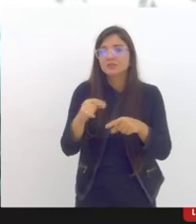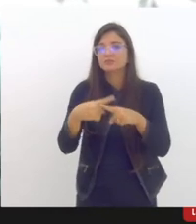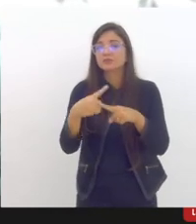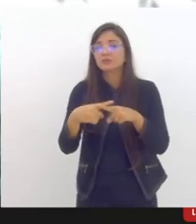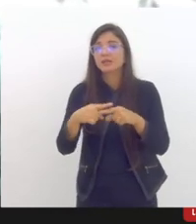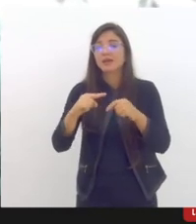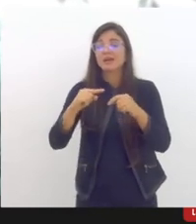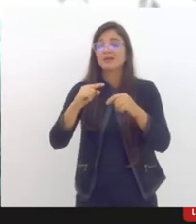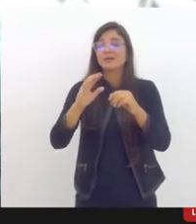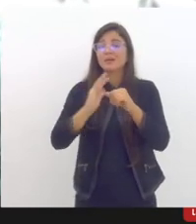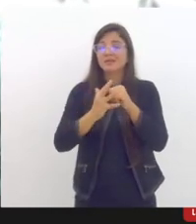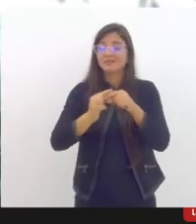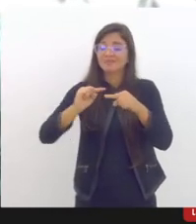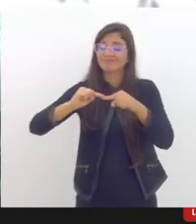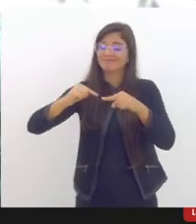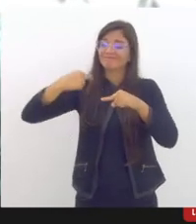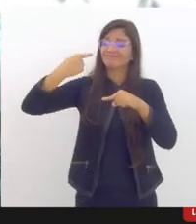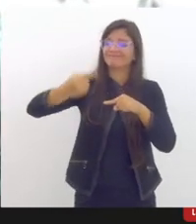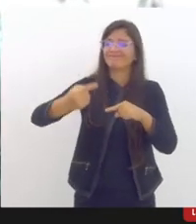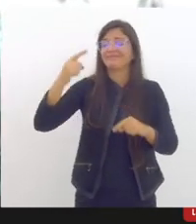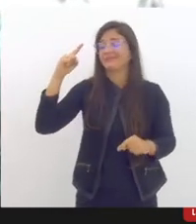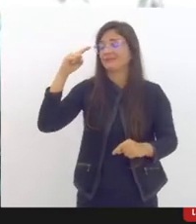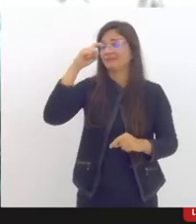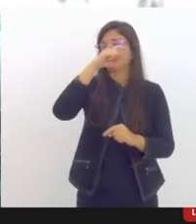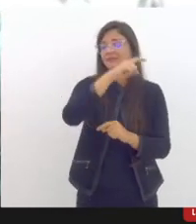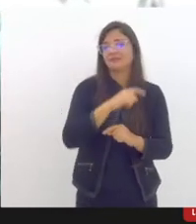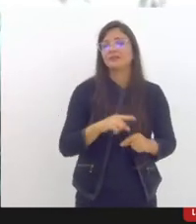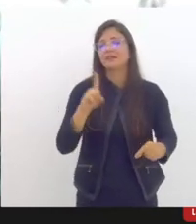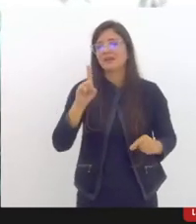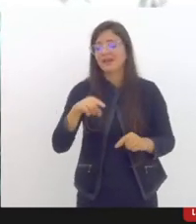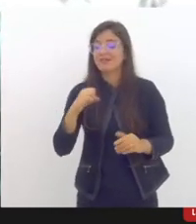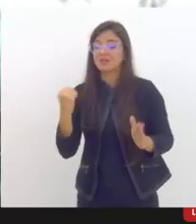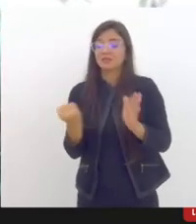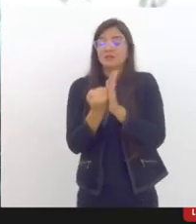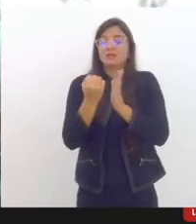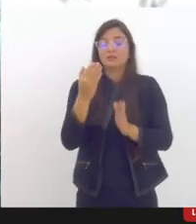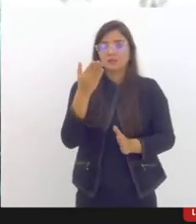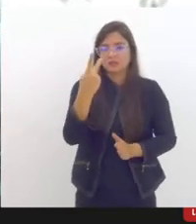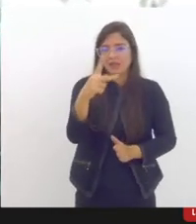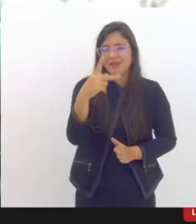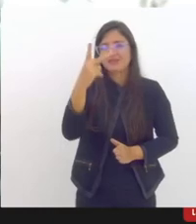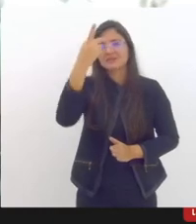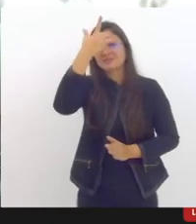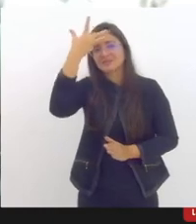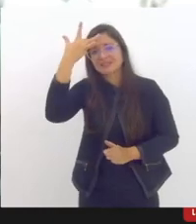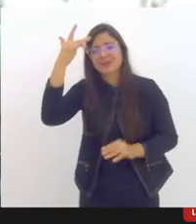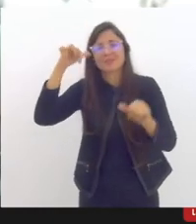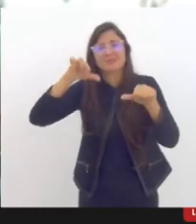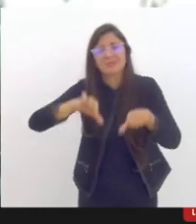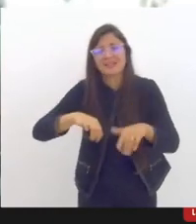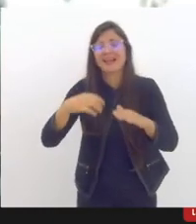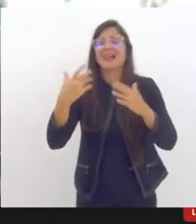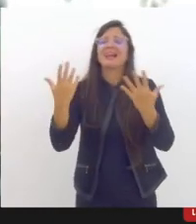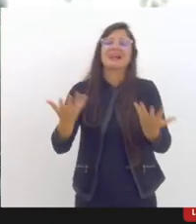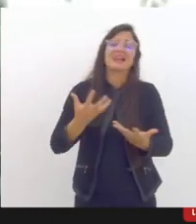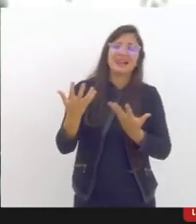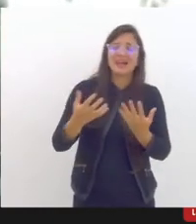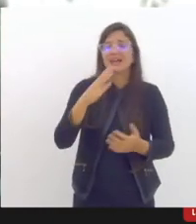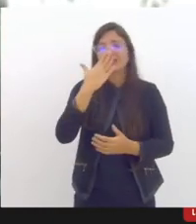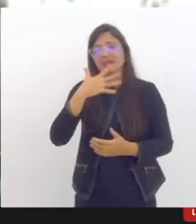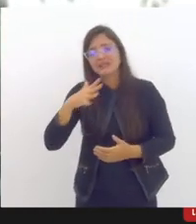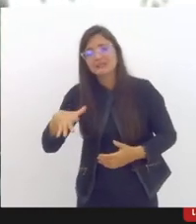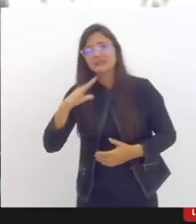que impactam diretamente as condições de saúde mental e física de crianças e adolescentes agravada pela